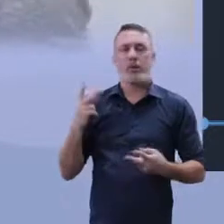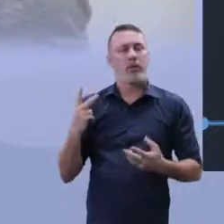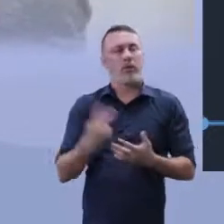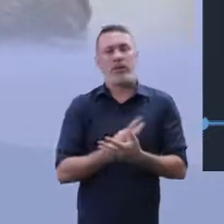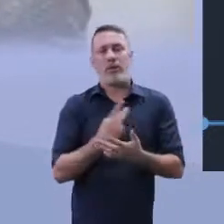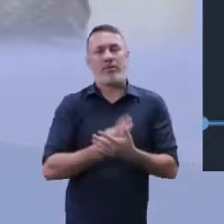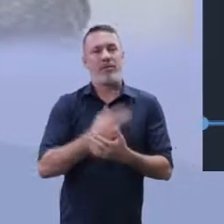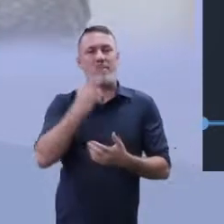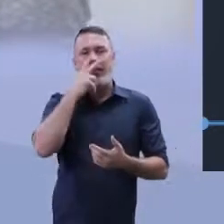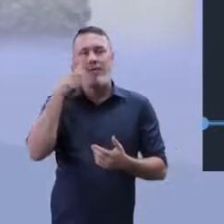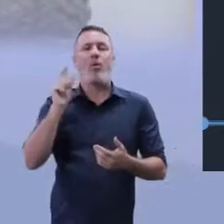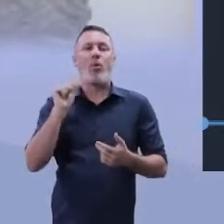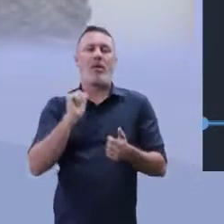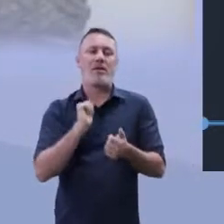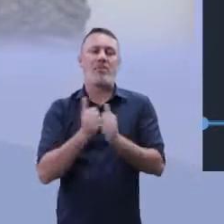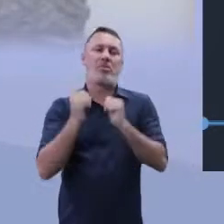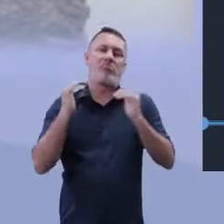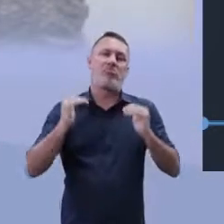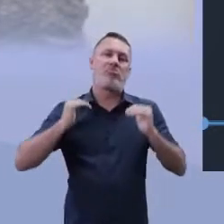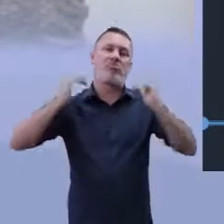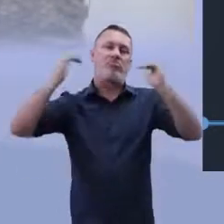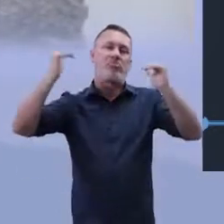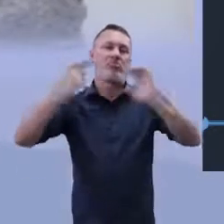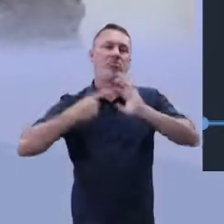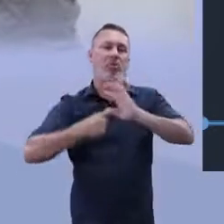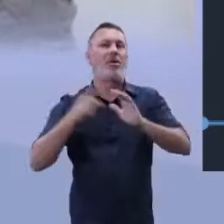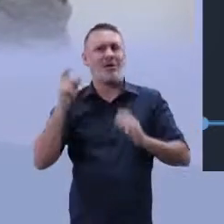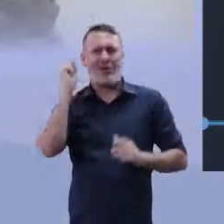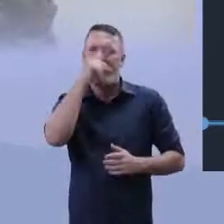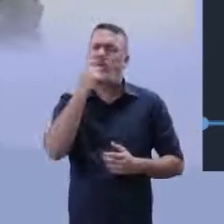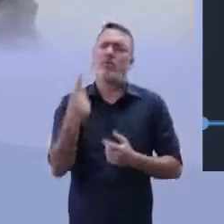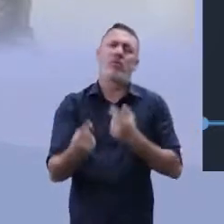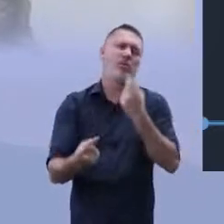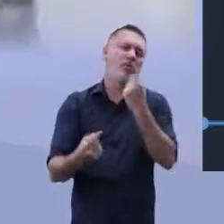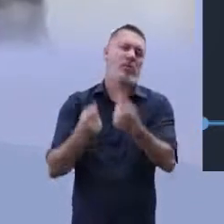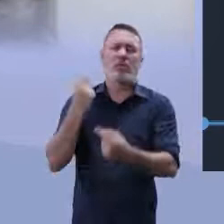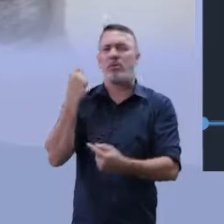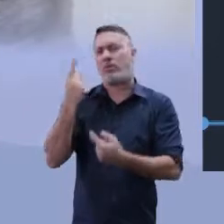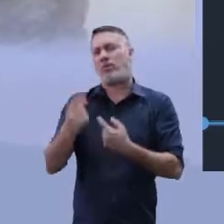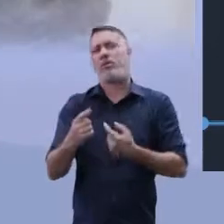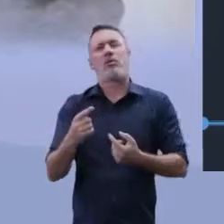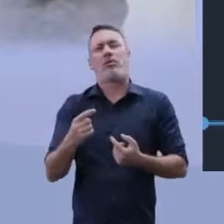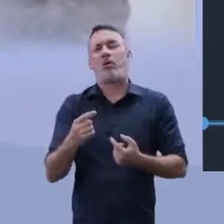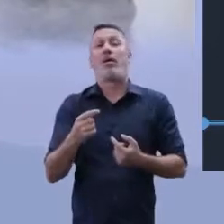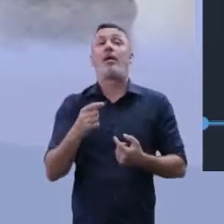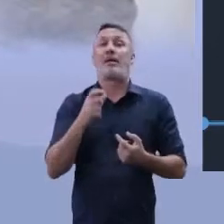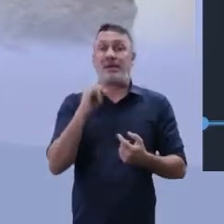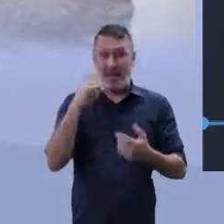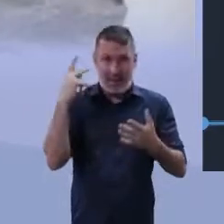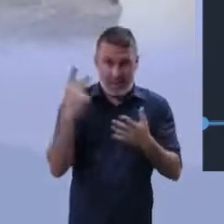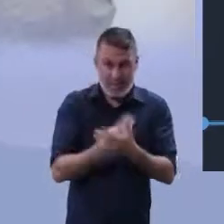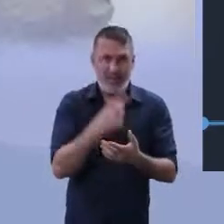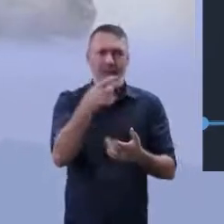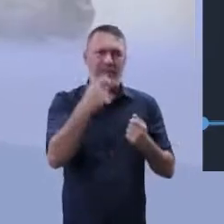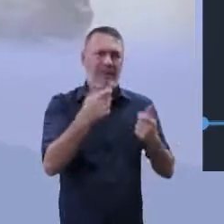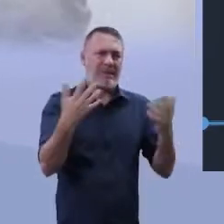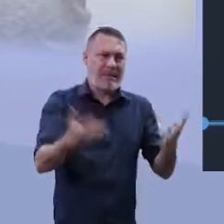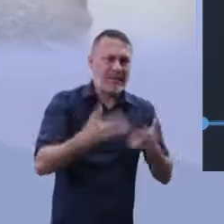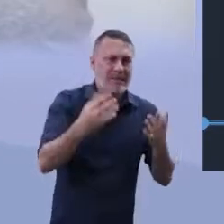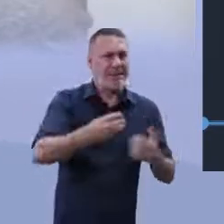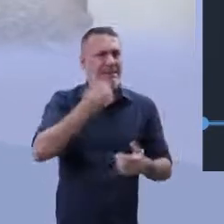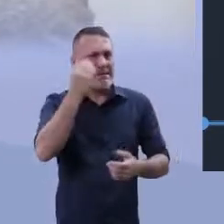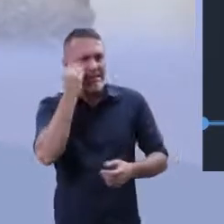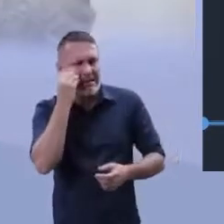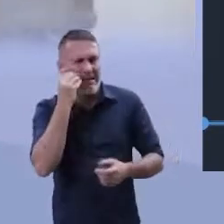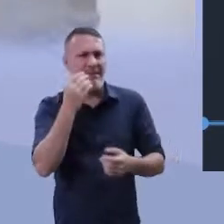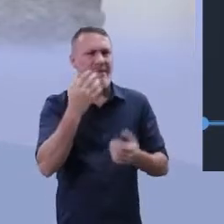o que nós chamamos de atletas, celebridades, né? Isso é raro. Mas hoje o aluno, obviamente, você tem que instigá-lo. Nós, enquanto